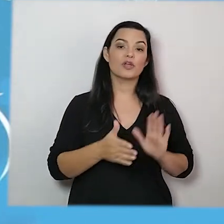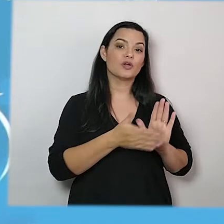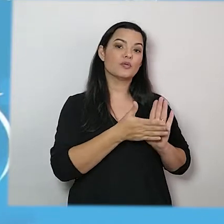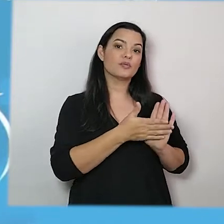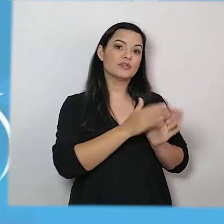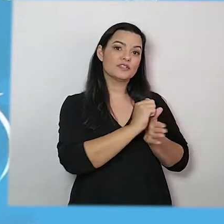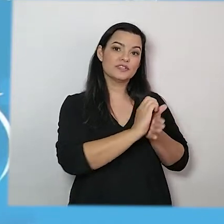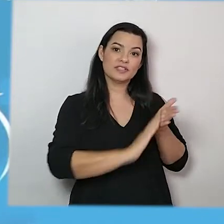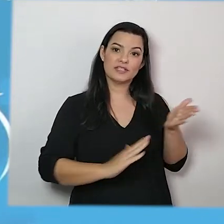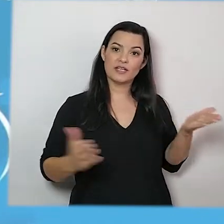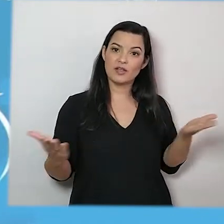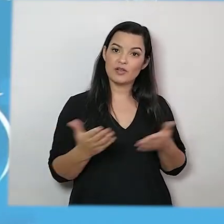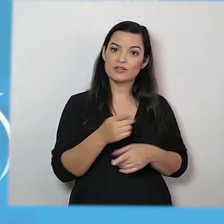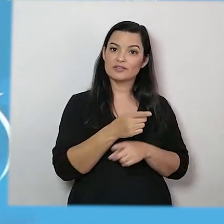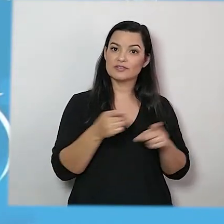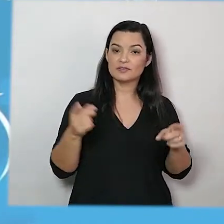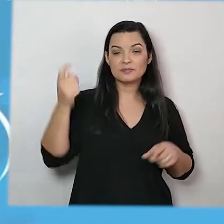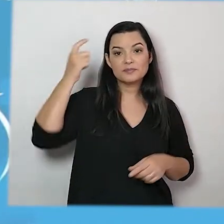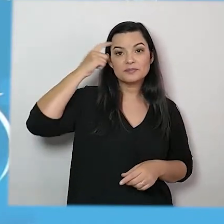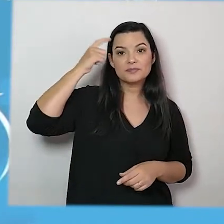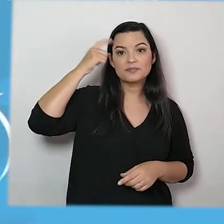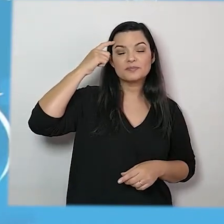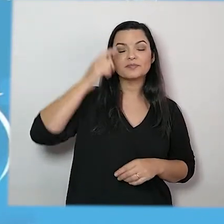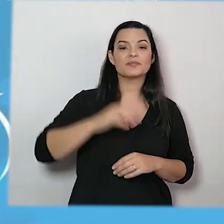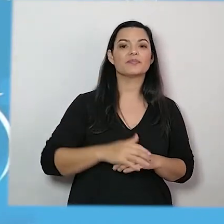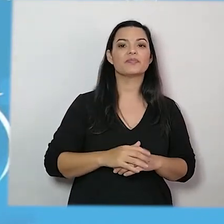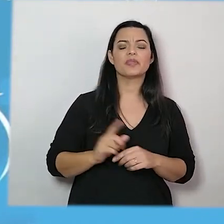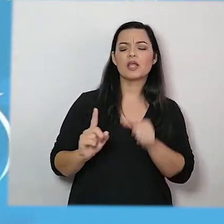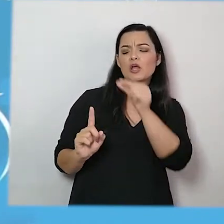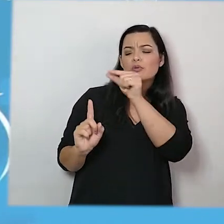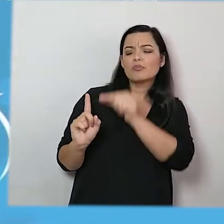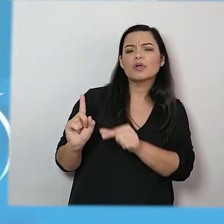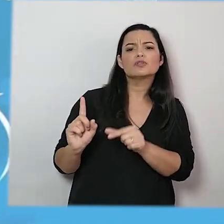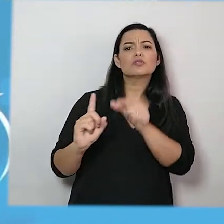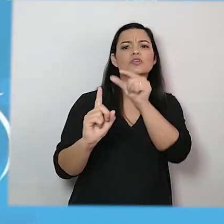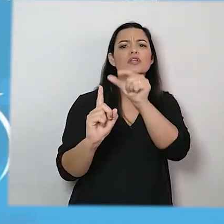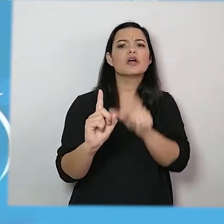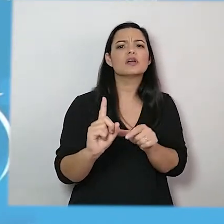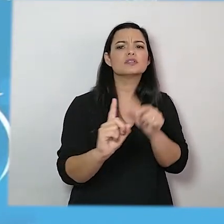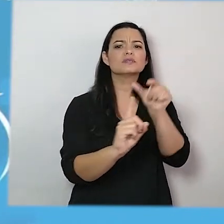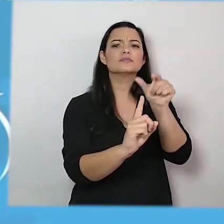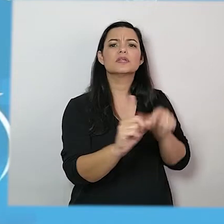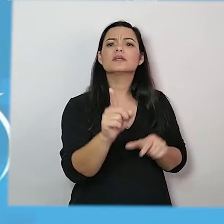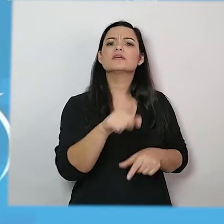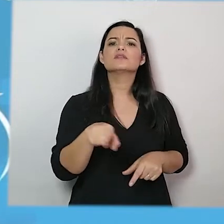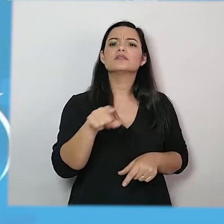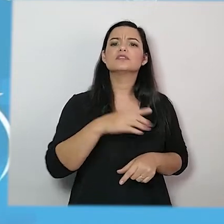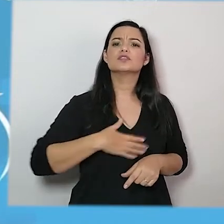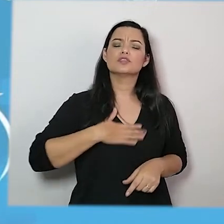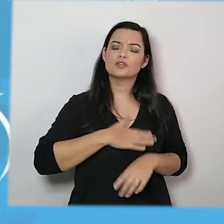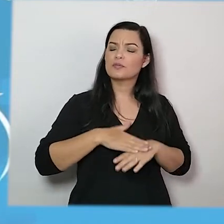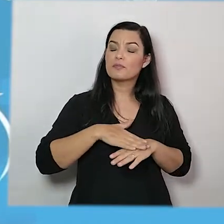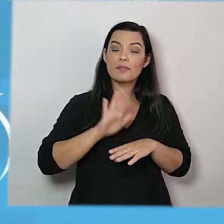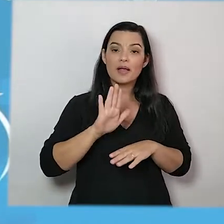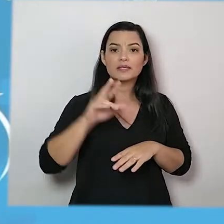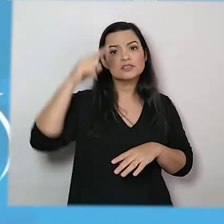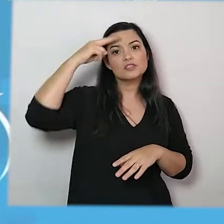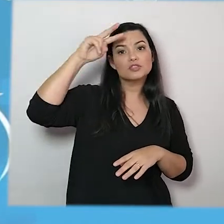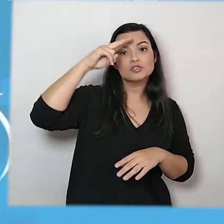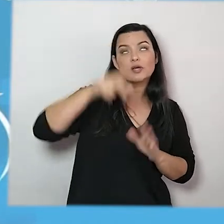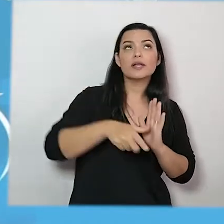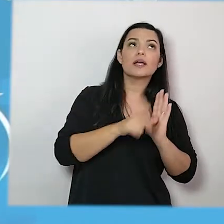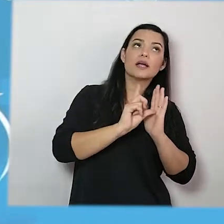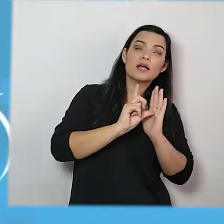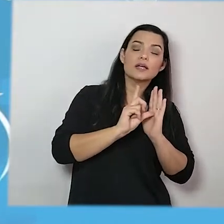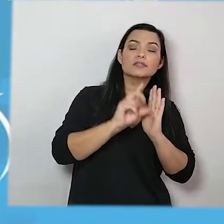proposta do dia, você irá pensar nas suas personagens favoritas das histórias que já leu ou que já